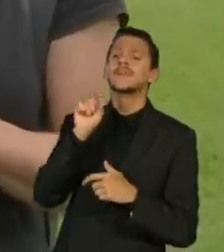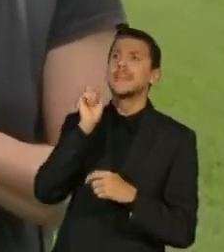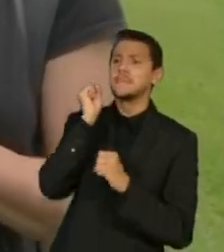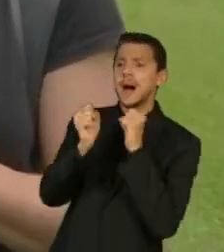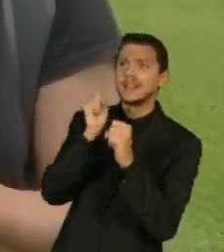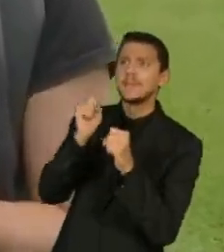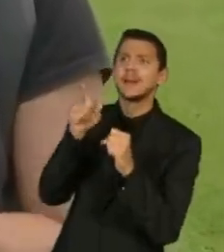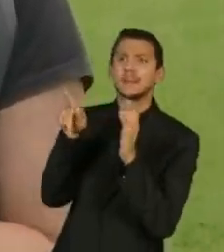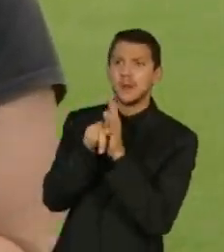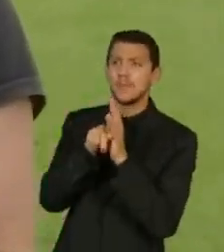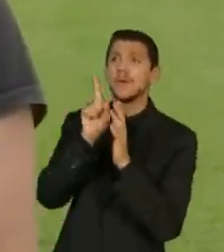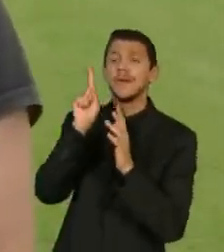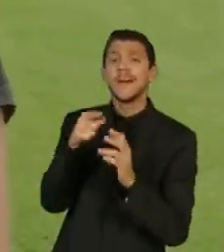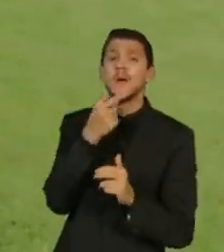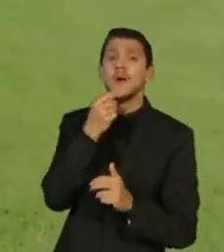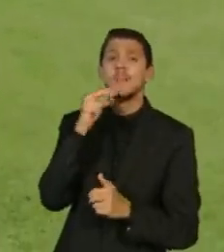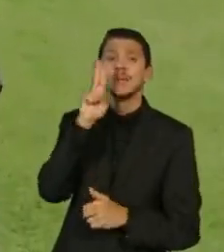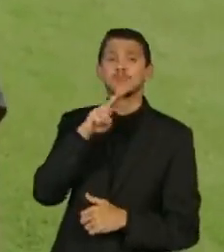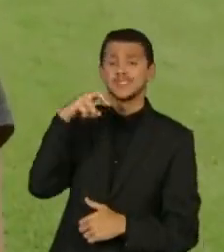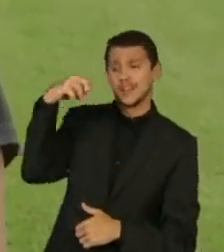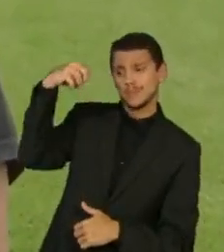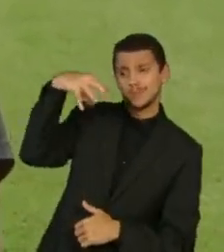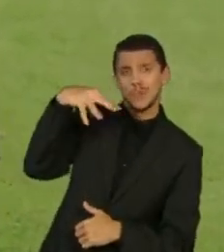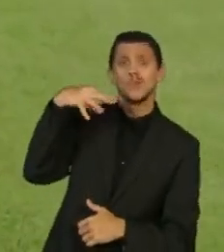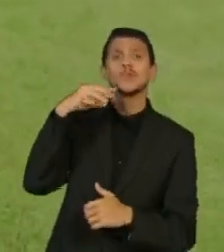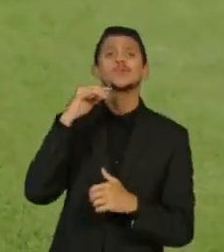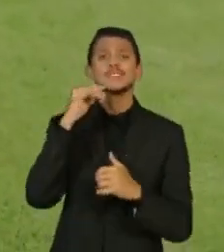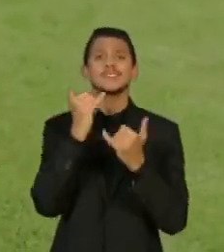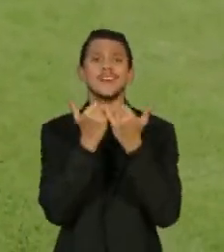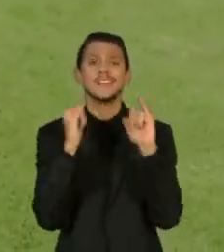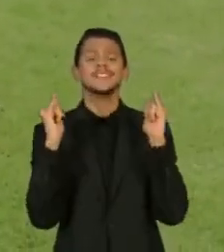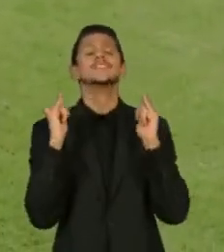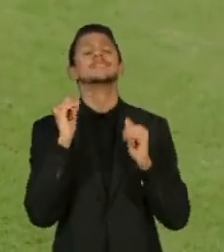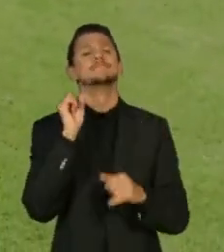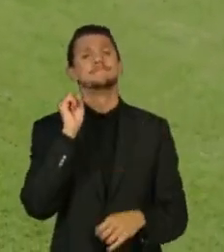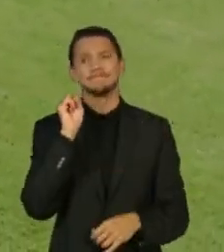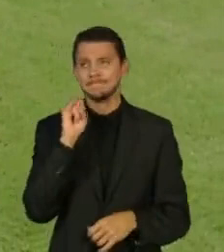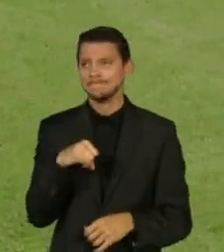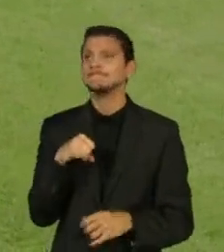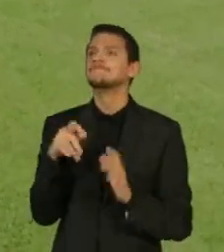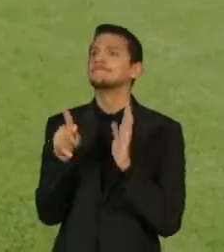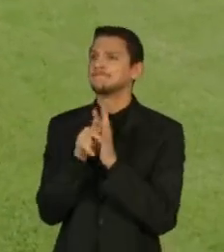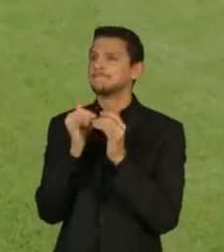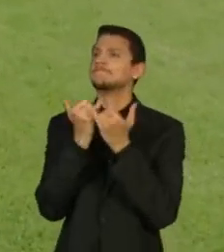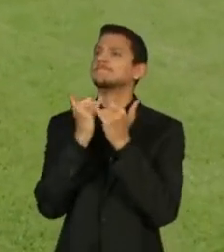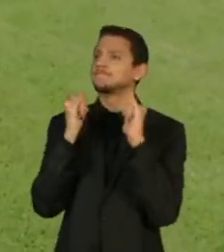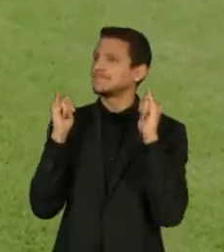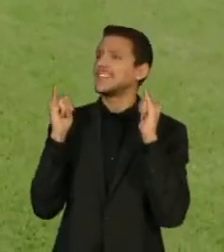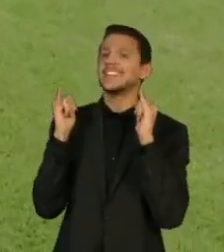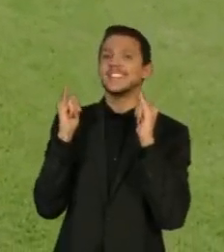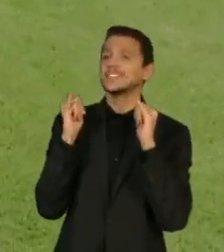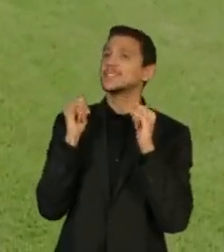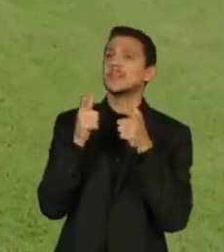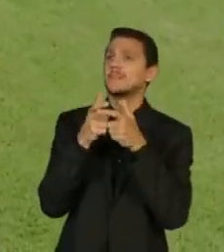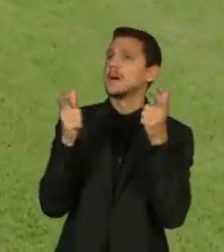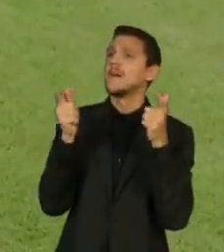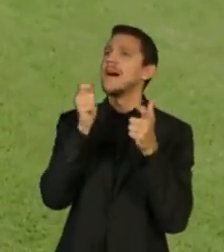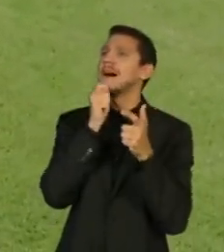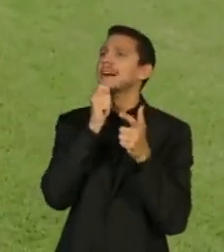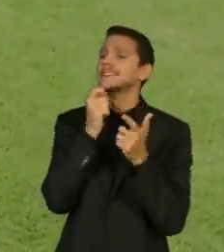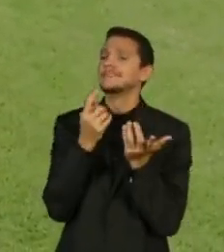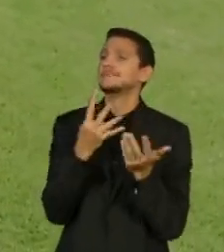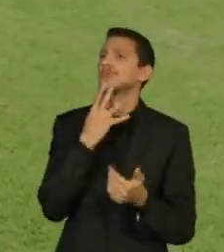homem através da iluminação. Através dos pontos de energia, que muitos deles não estão prontos